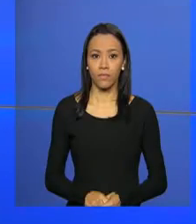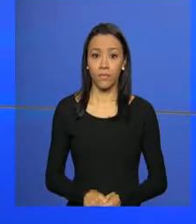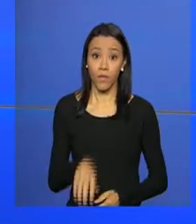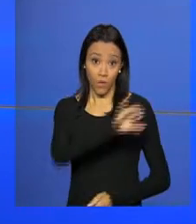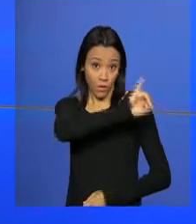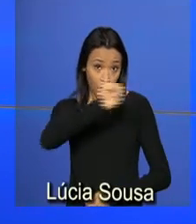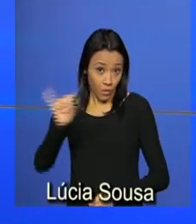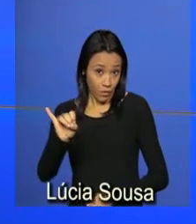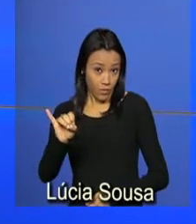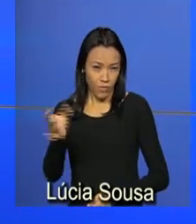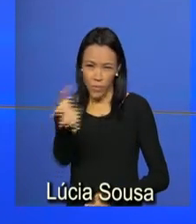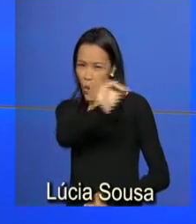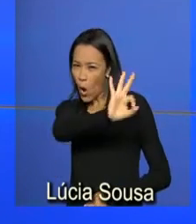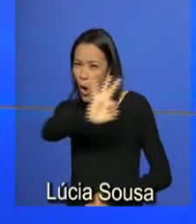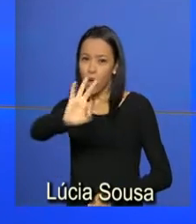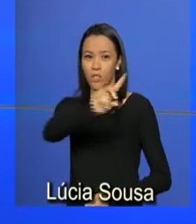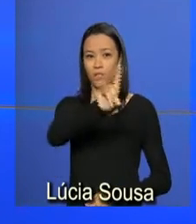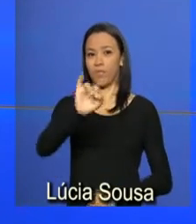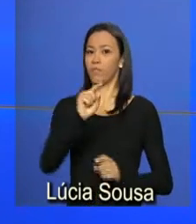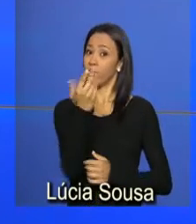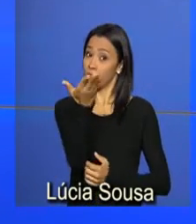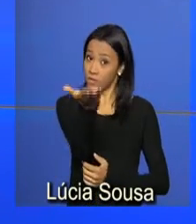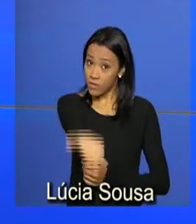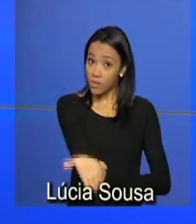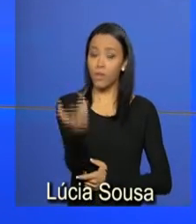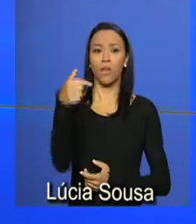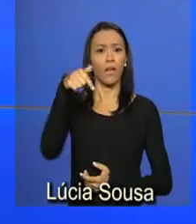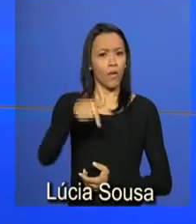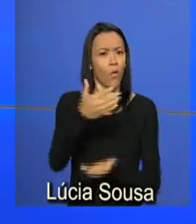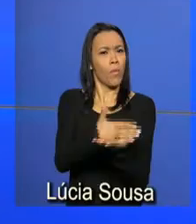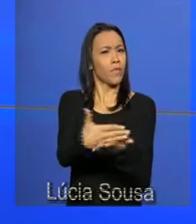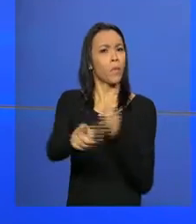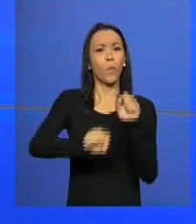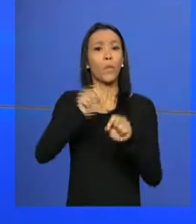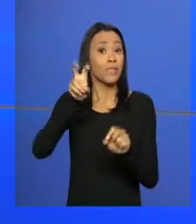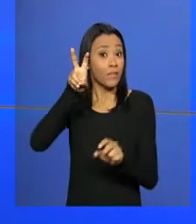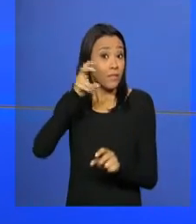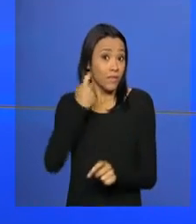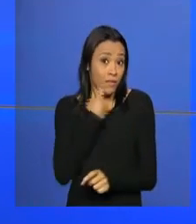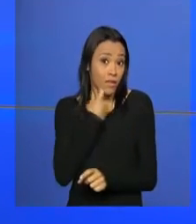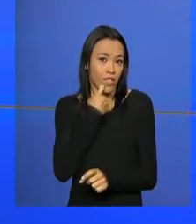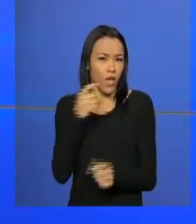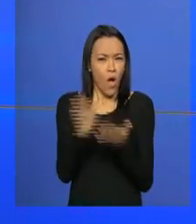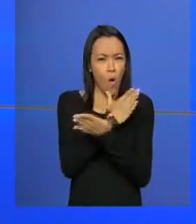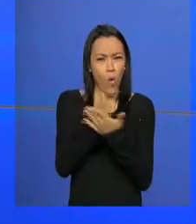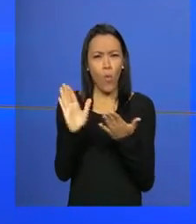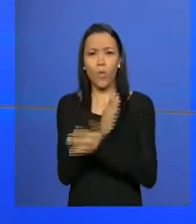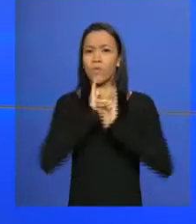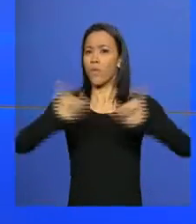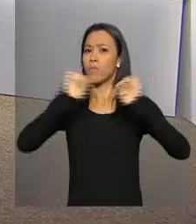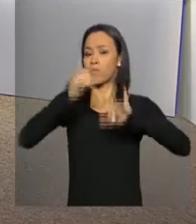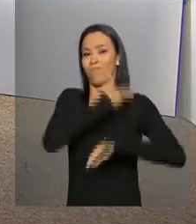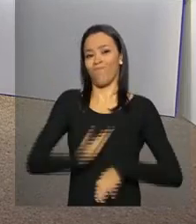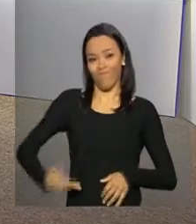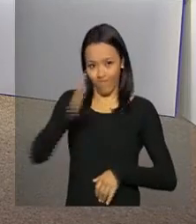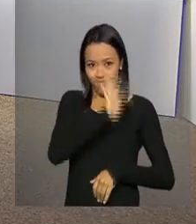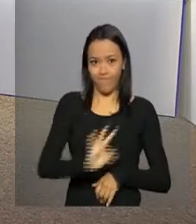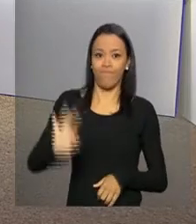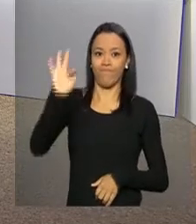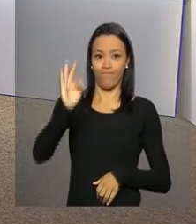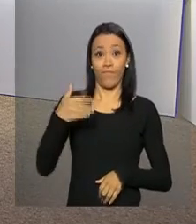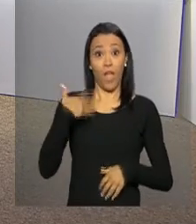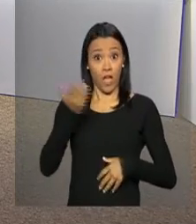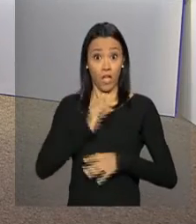Olá, um ótimo dia para você. Começamos esta sexta-feira com algumas notícias do governo federal. Vamos